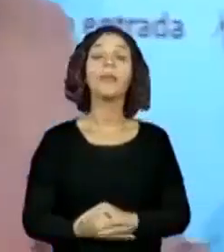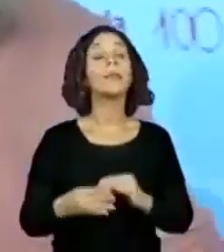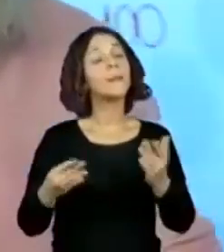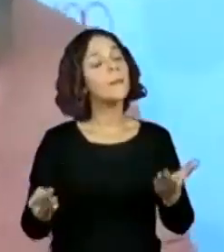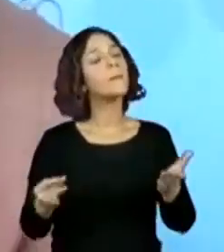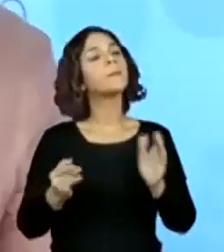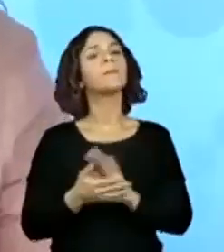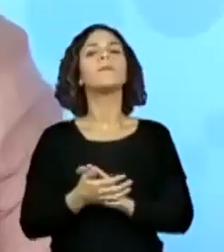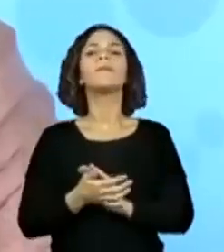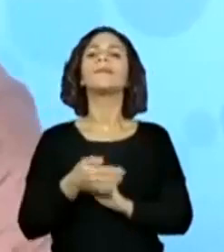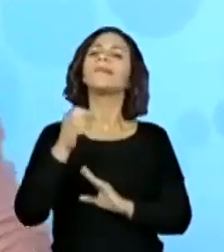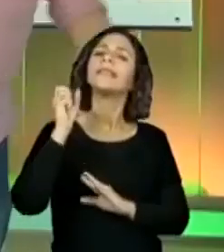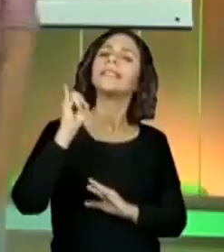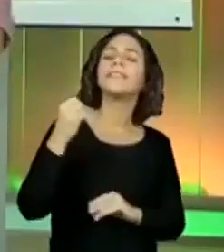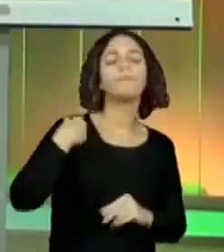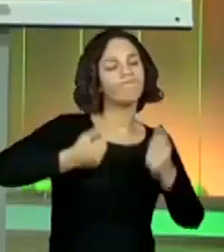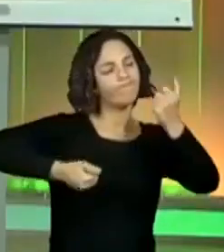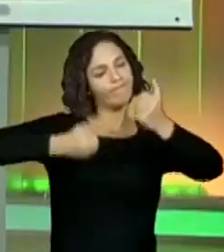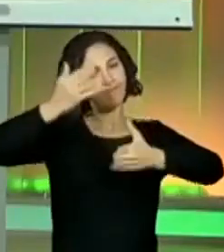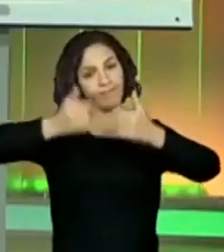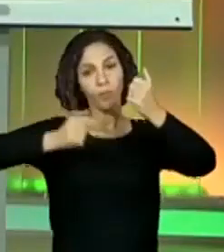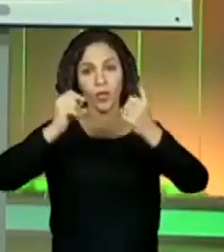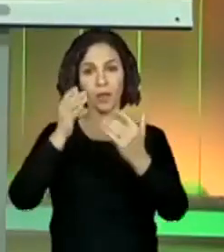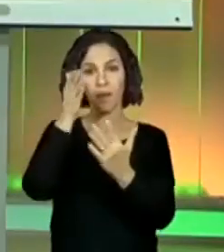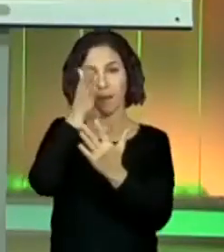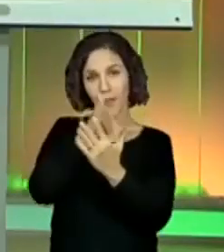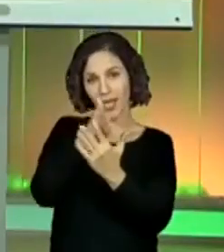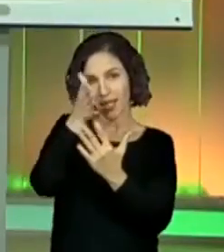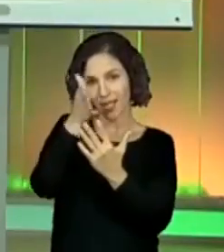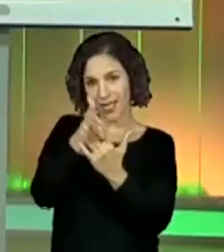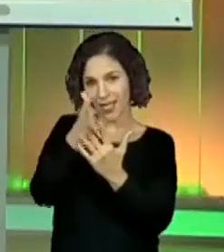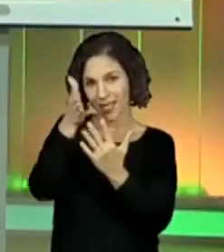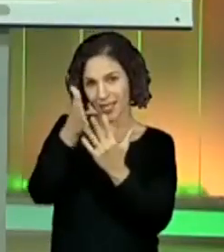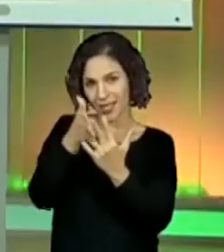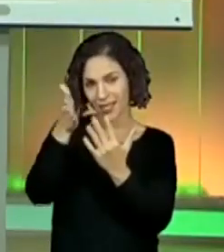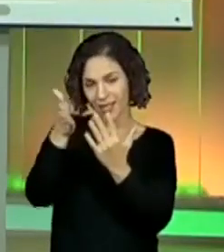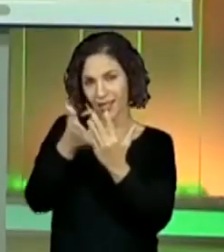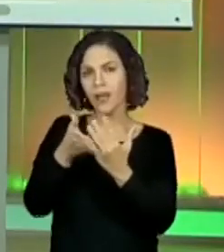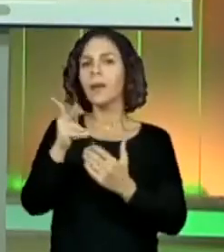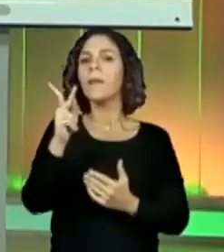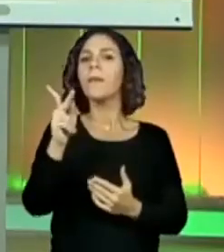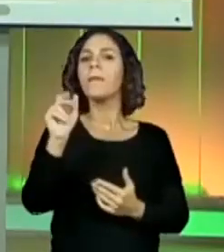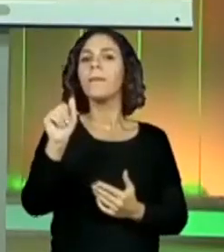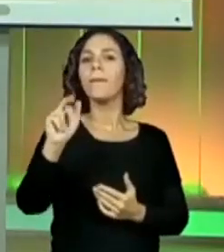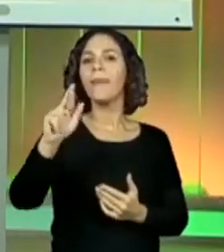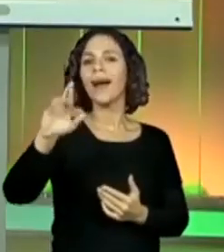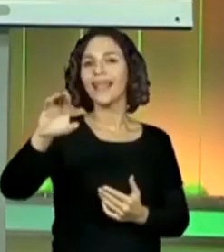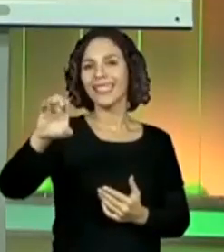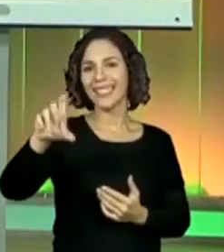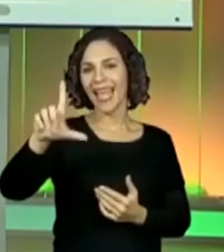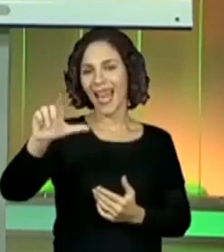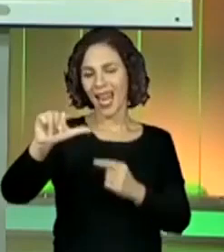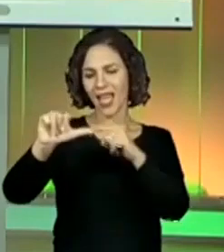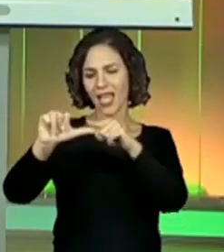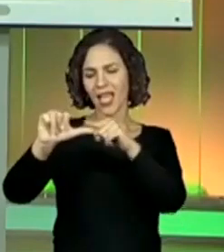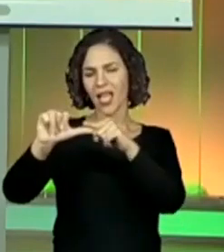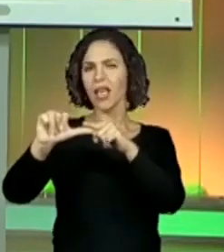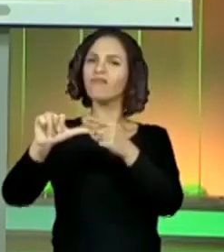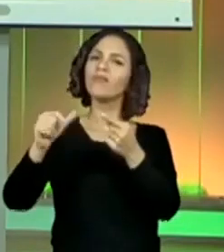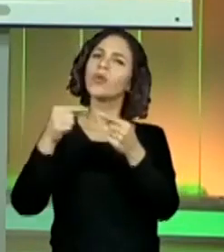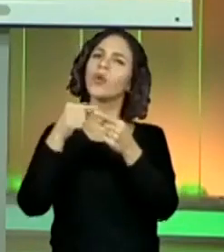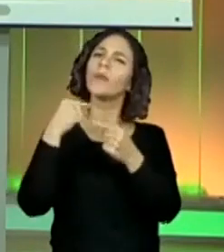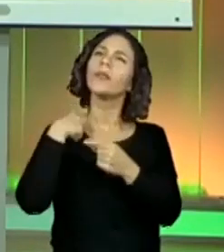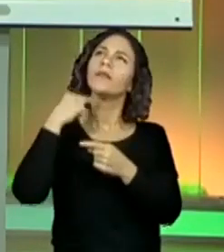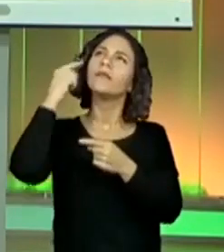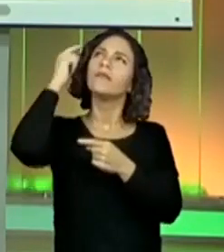quando a gente fala sobre parcelamento, que tipo de conta a gente mais usa, né? Obviamente, né, quando eu